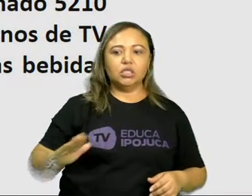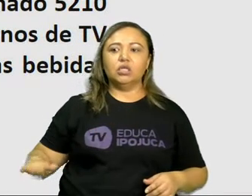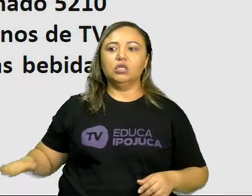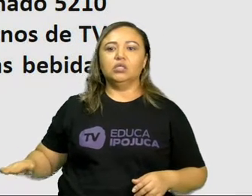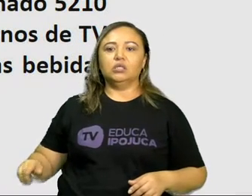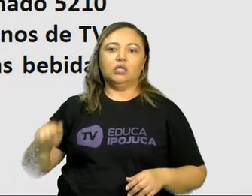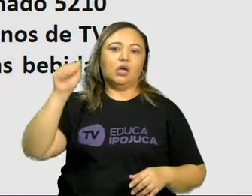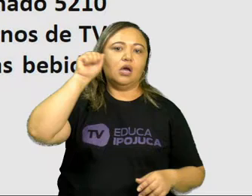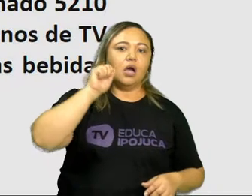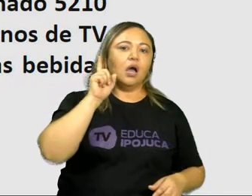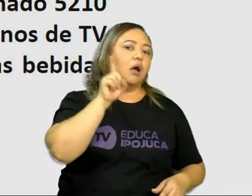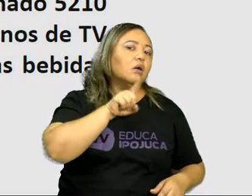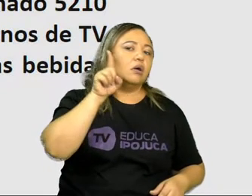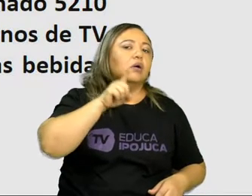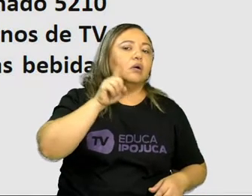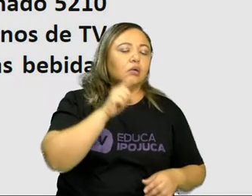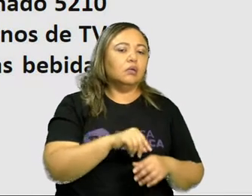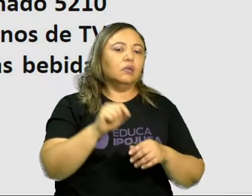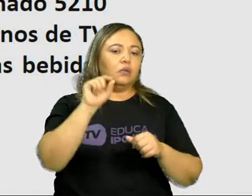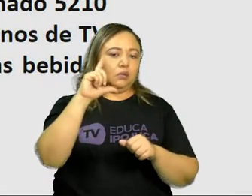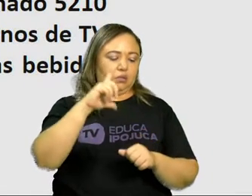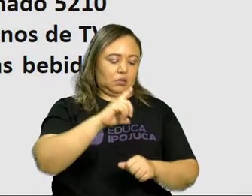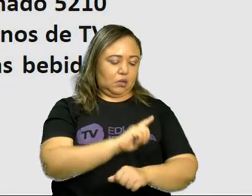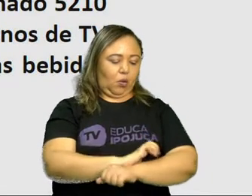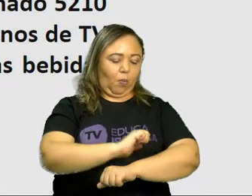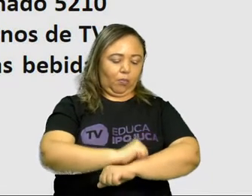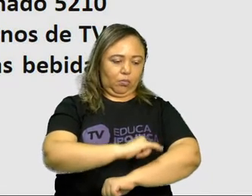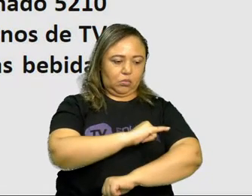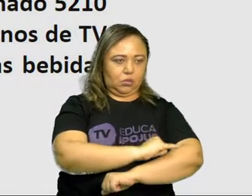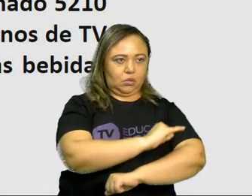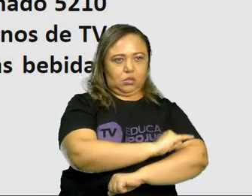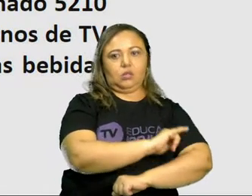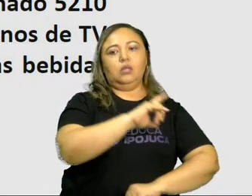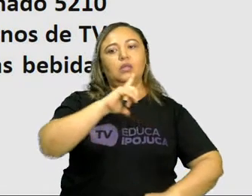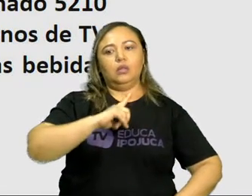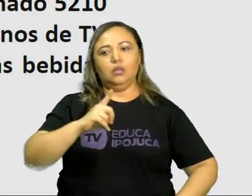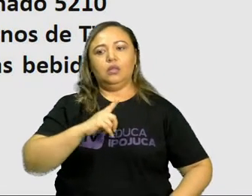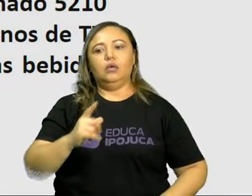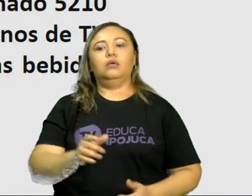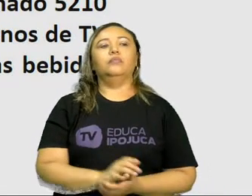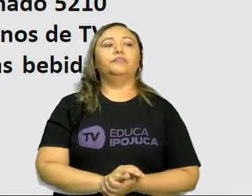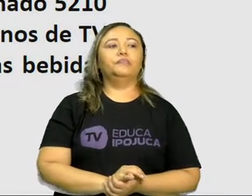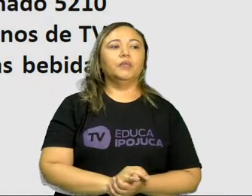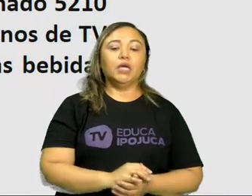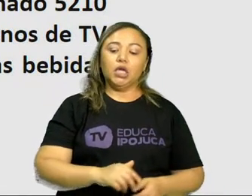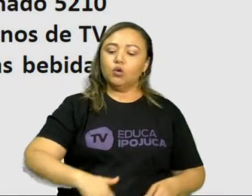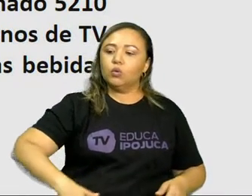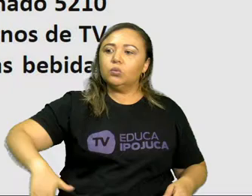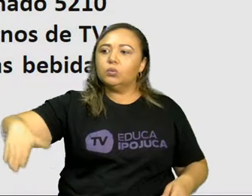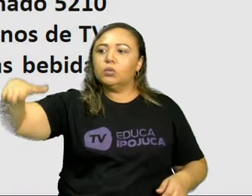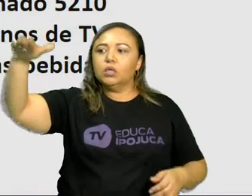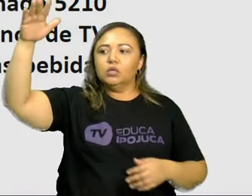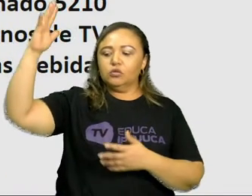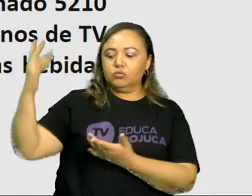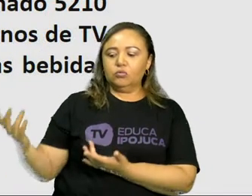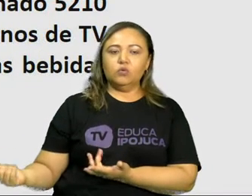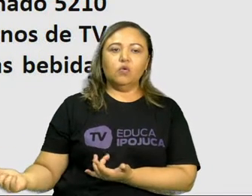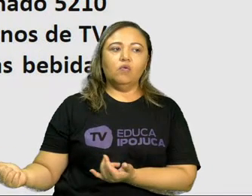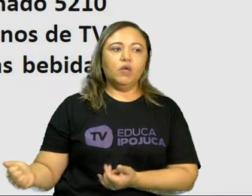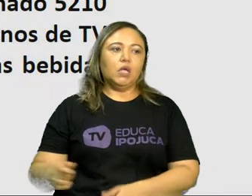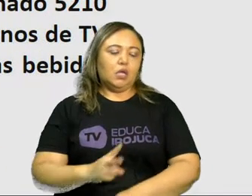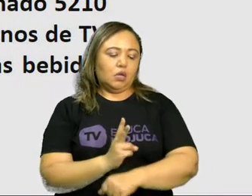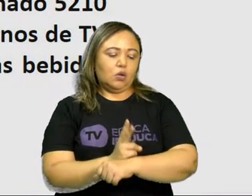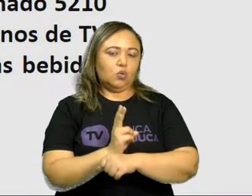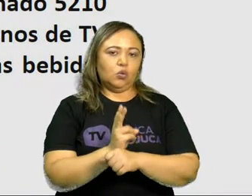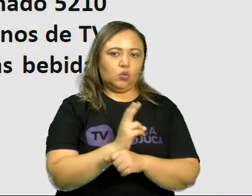obesas. Eles não dão mais dados relevantes sobre os efeitos da obesidade adolescente em longo prazo. E seguindo as